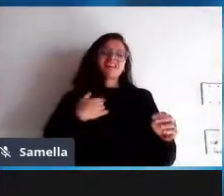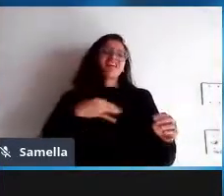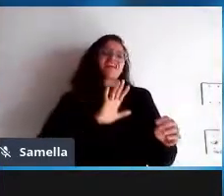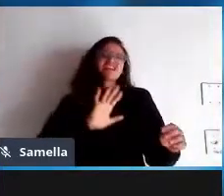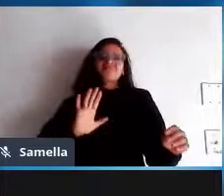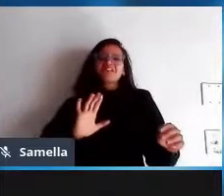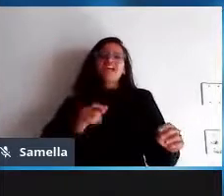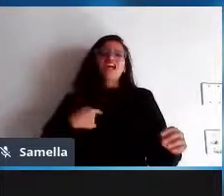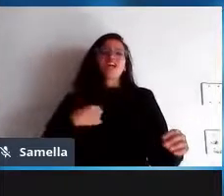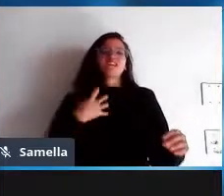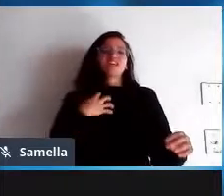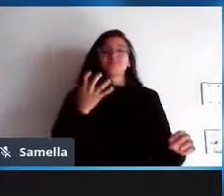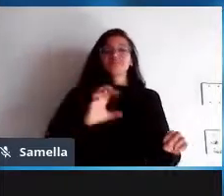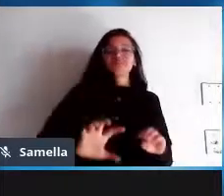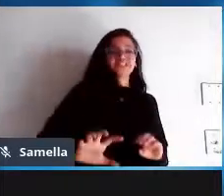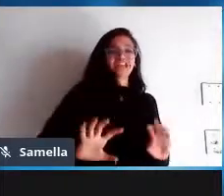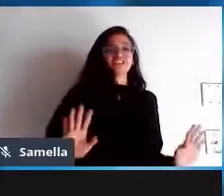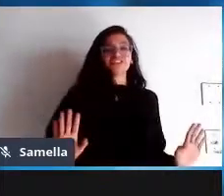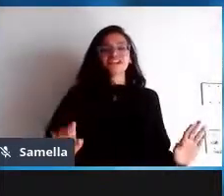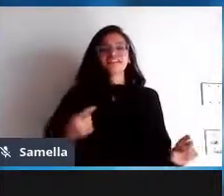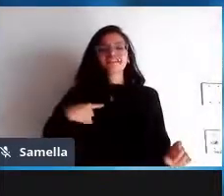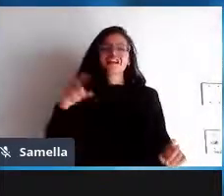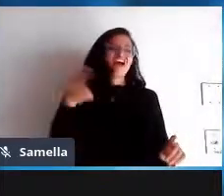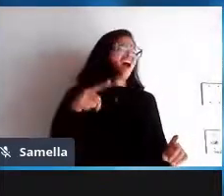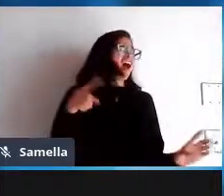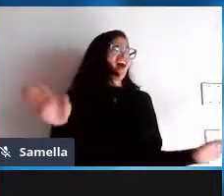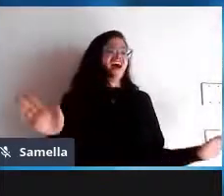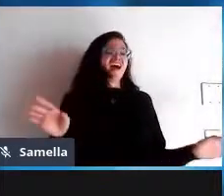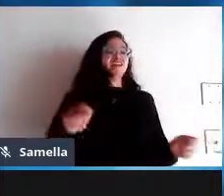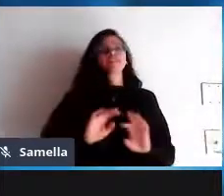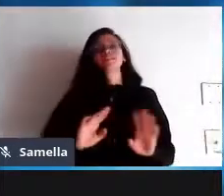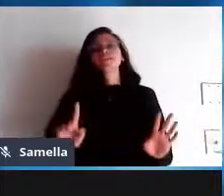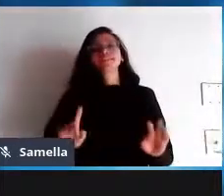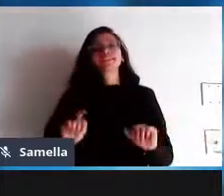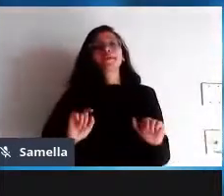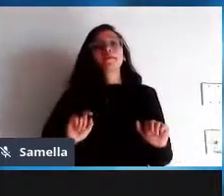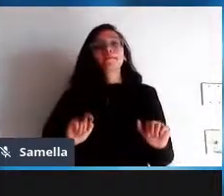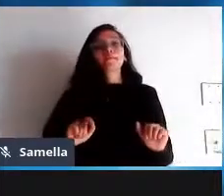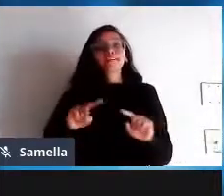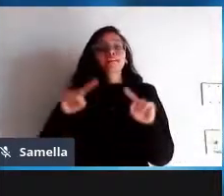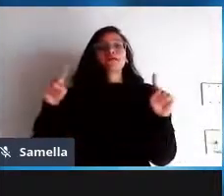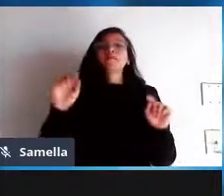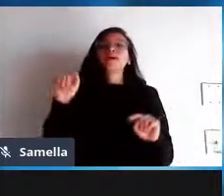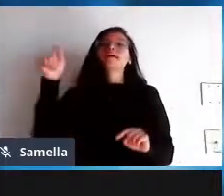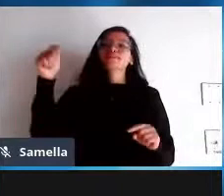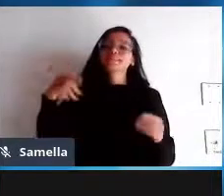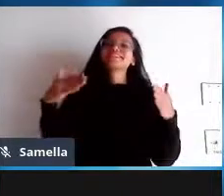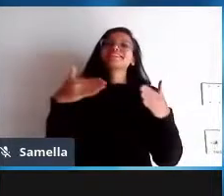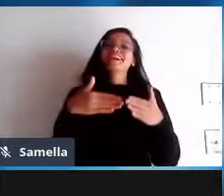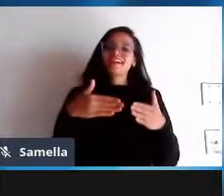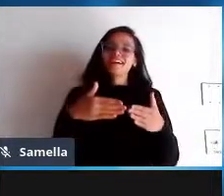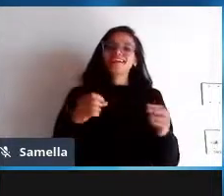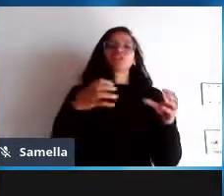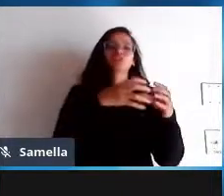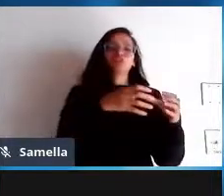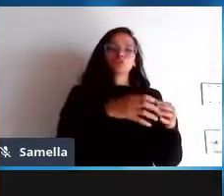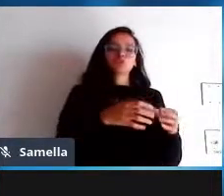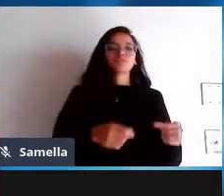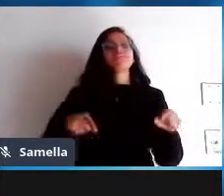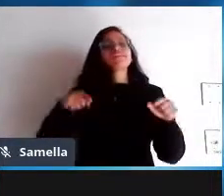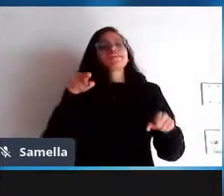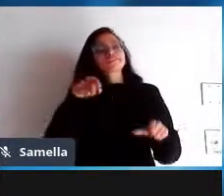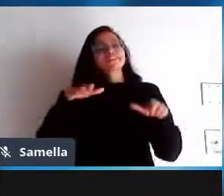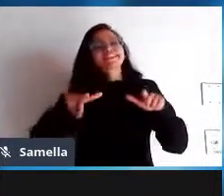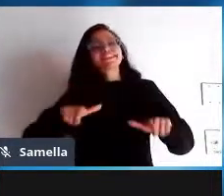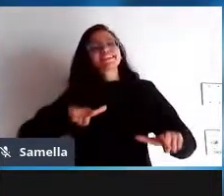são sempre as ideias que todo mundo ridiculariza etc então você está lá você trabalha como todos os outros você